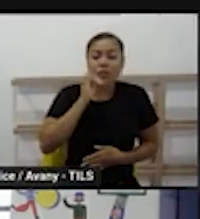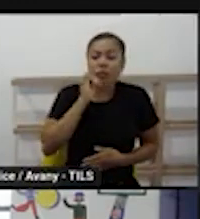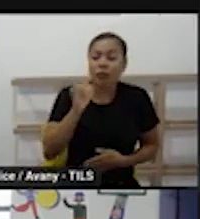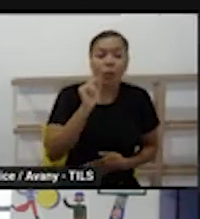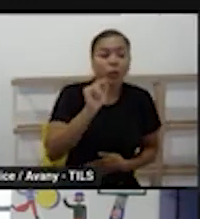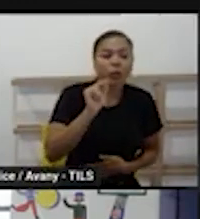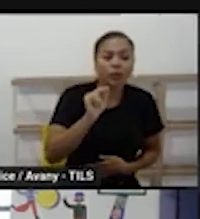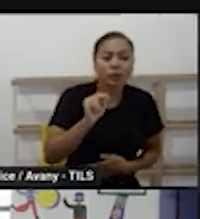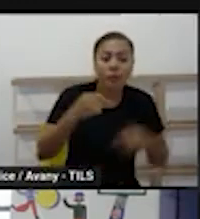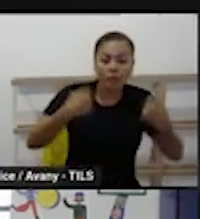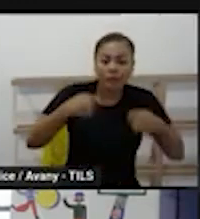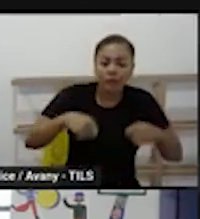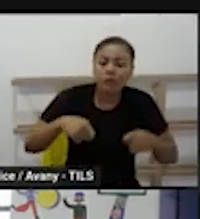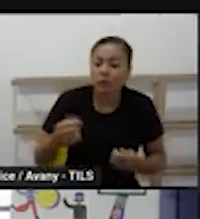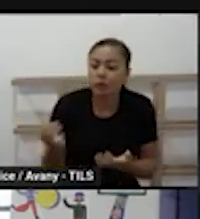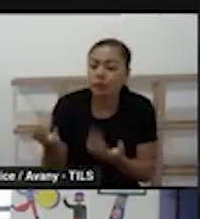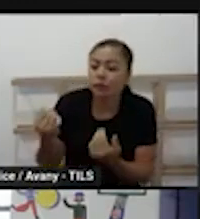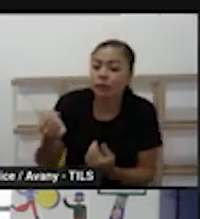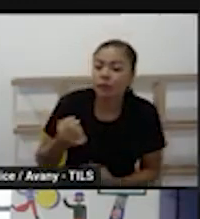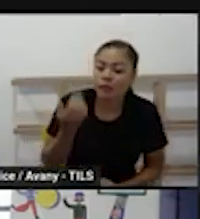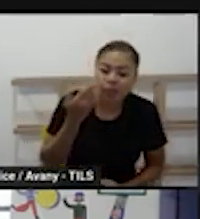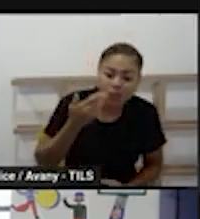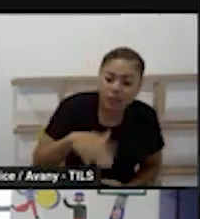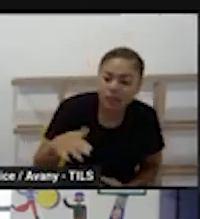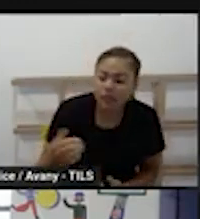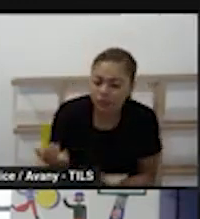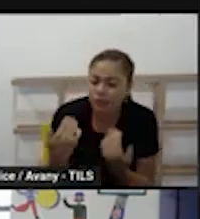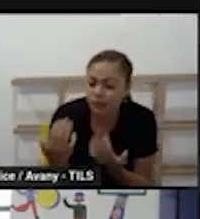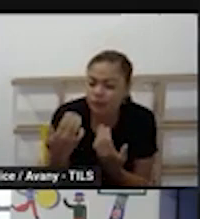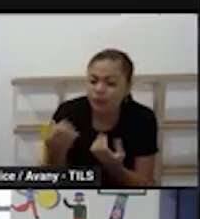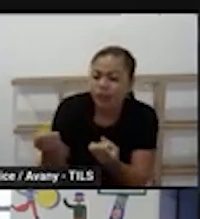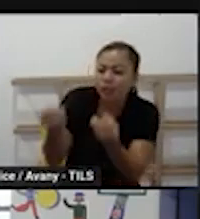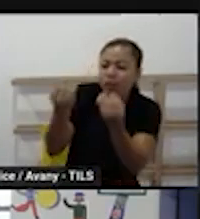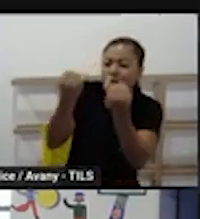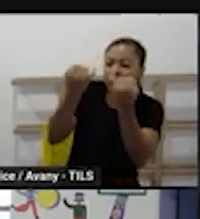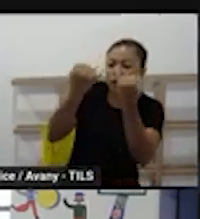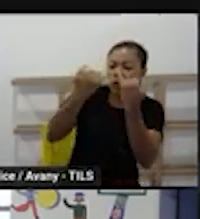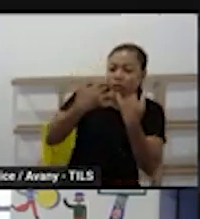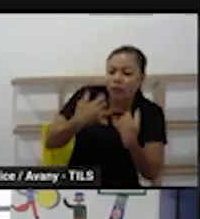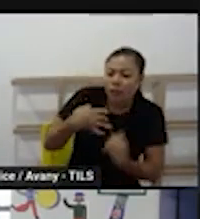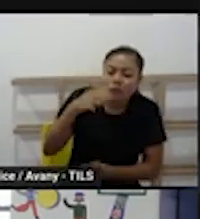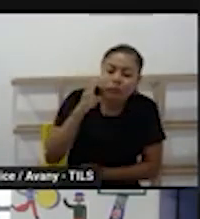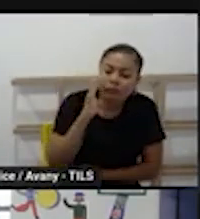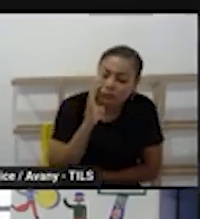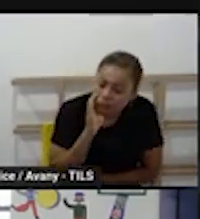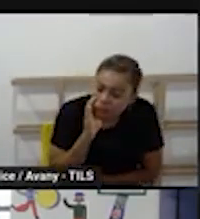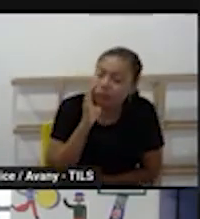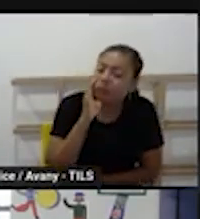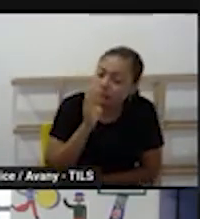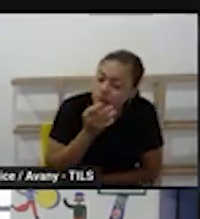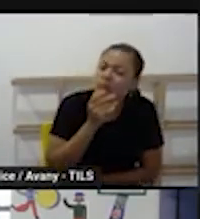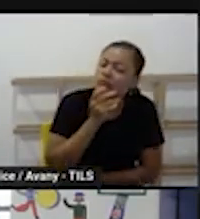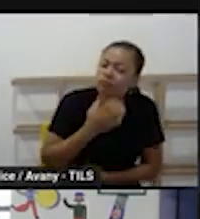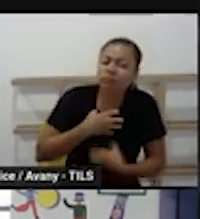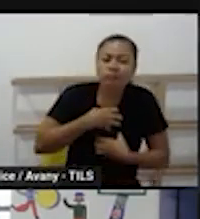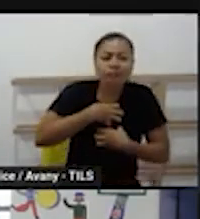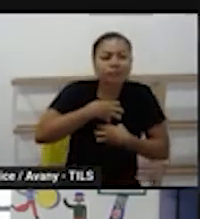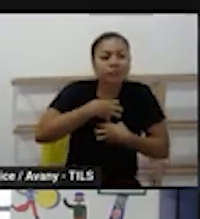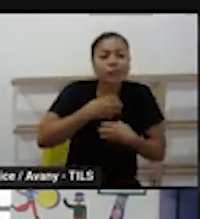escutar essa criança essa criança que é escutada essa criança que é ouvida ela se sente